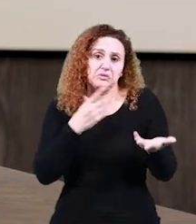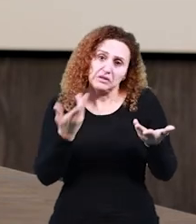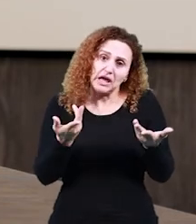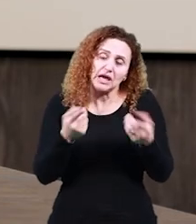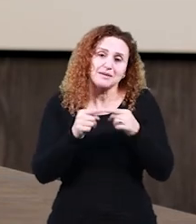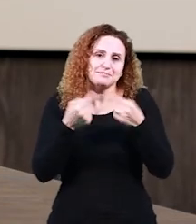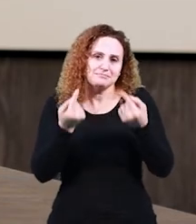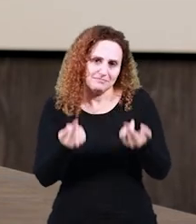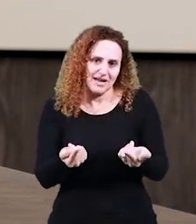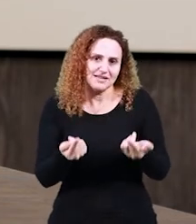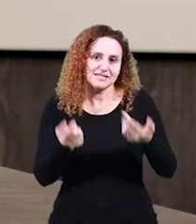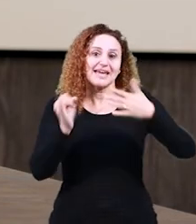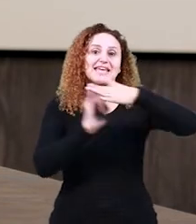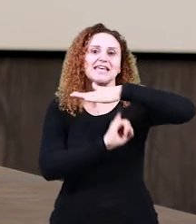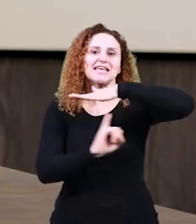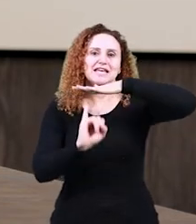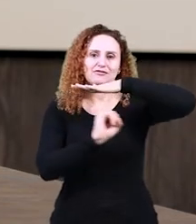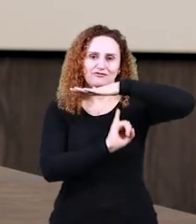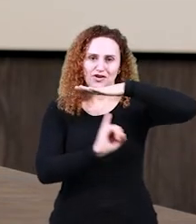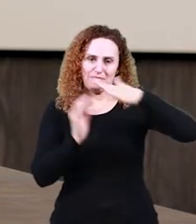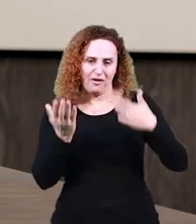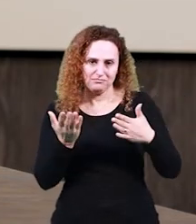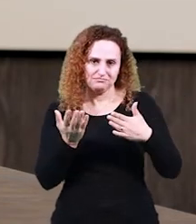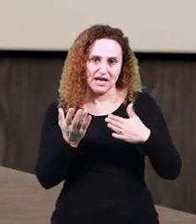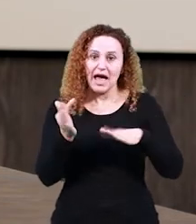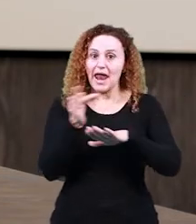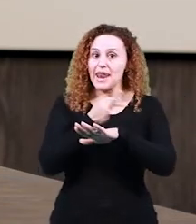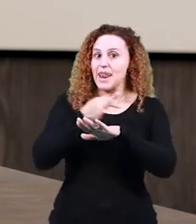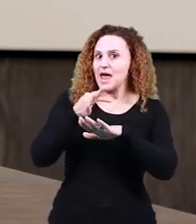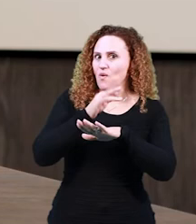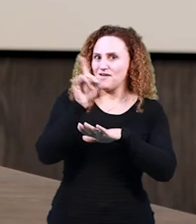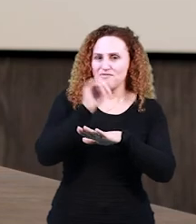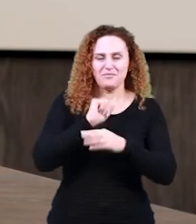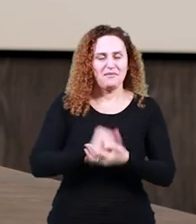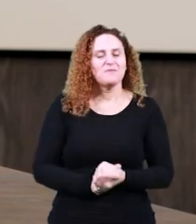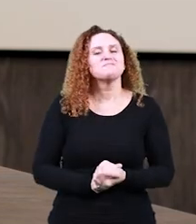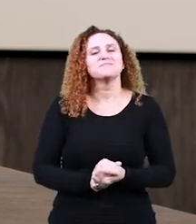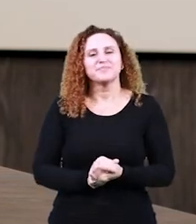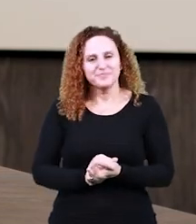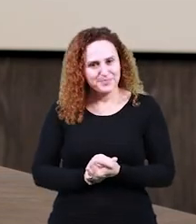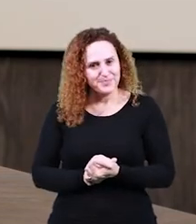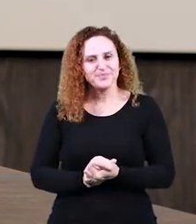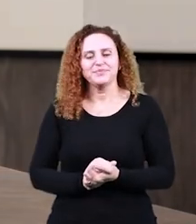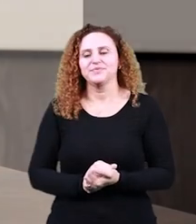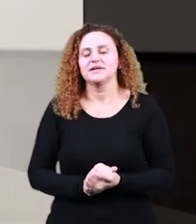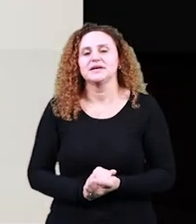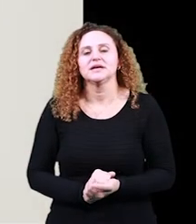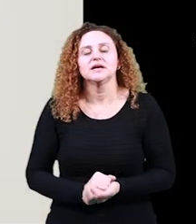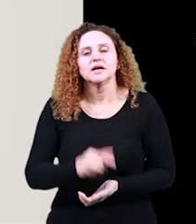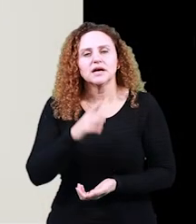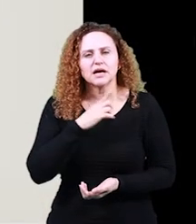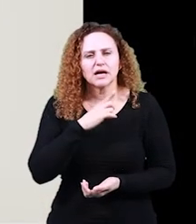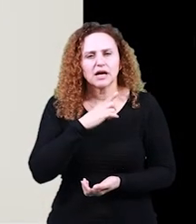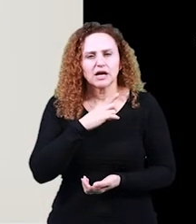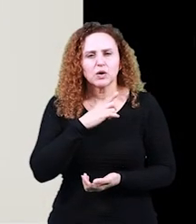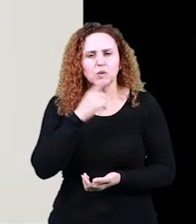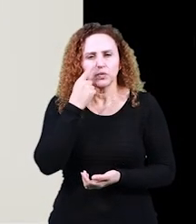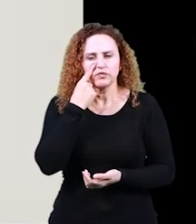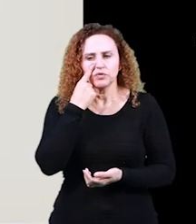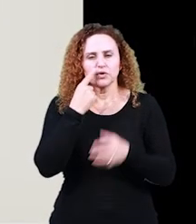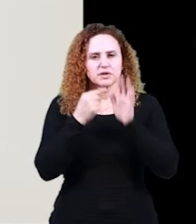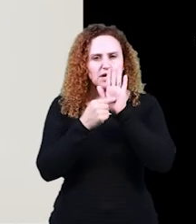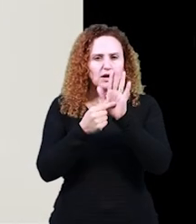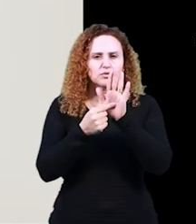resultado da variação, mas nem toda variação necessariamente implica em mudança. Eu coloquei aqui alguns tipos de